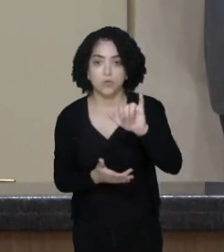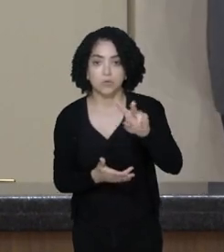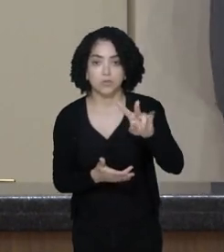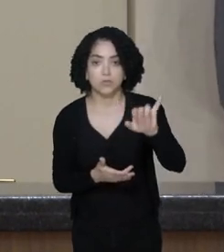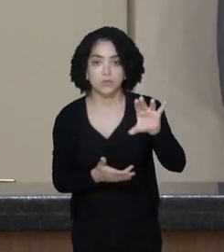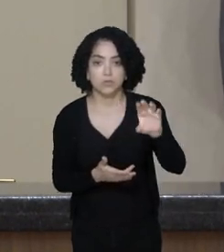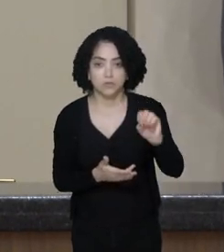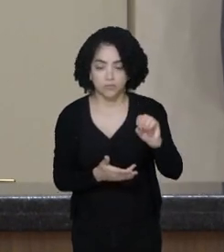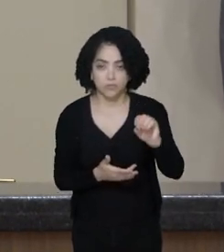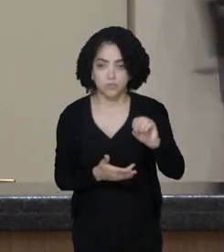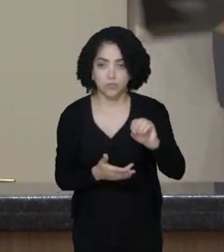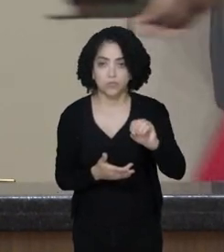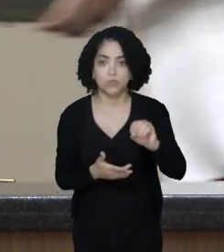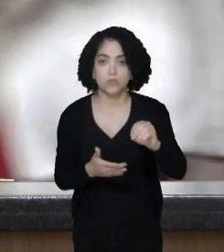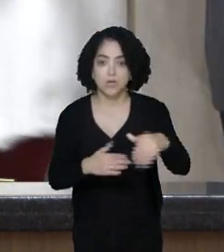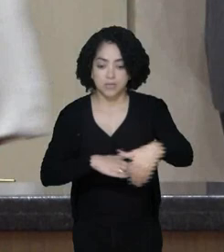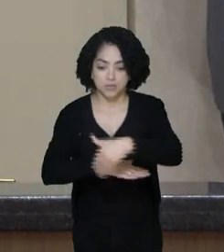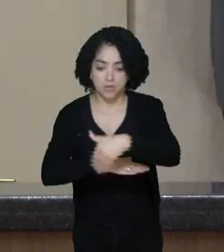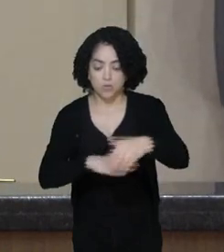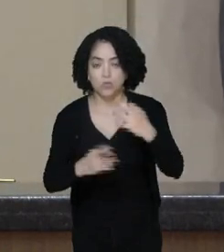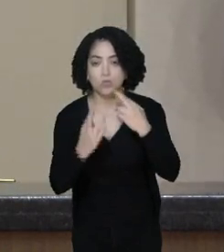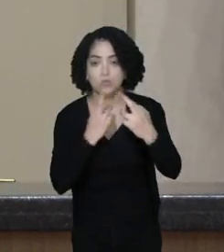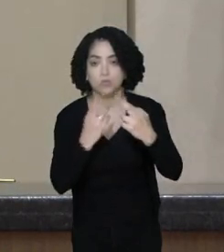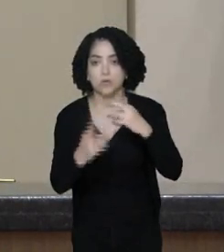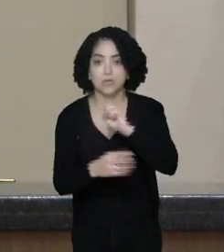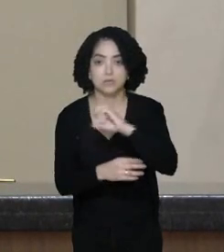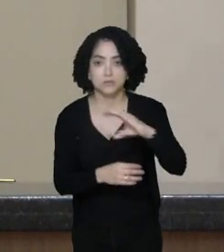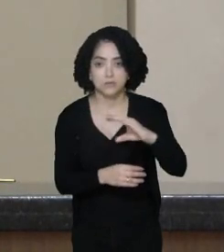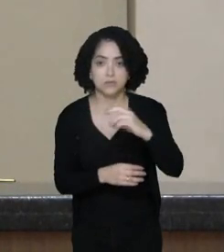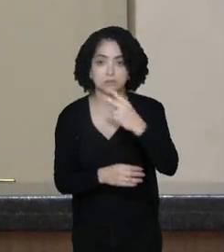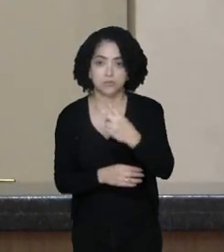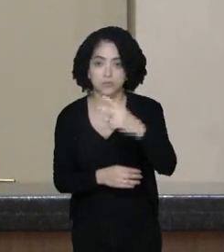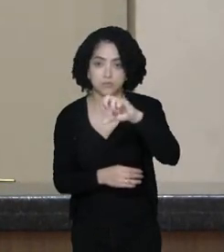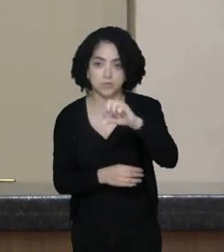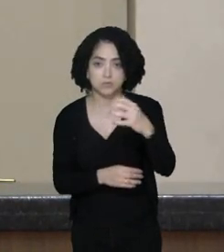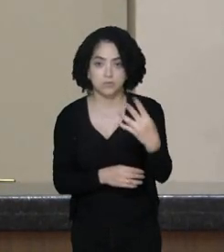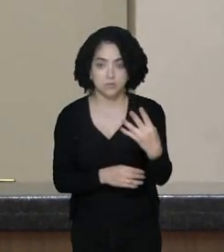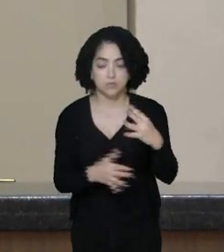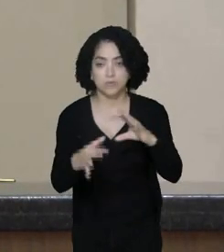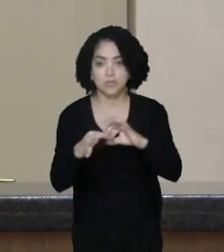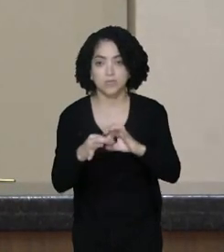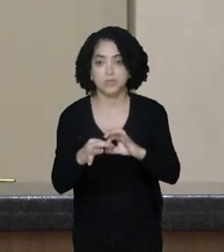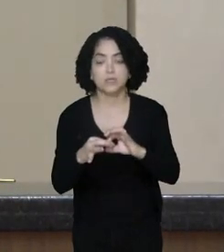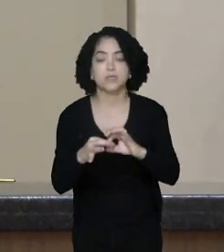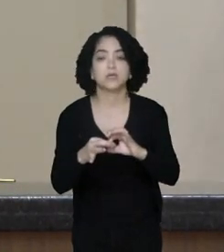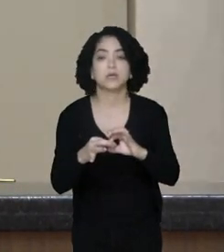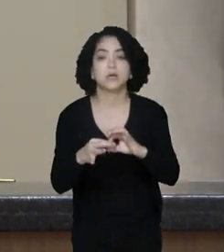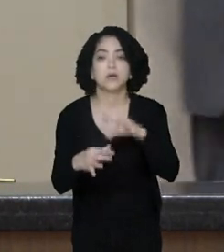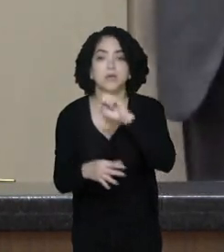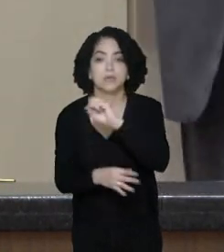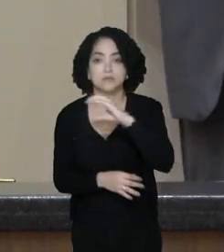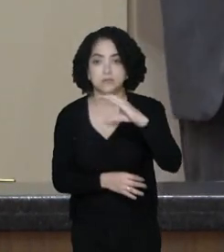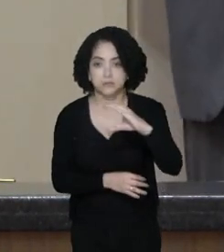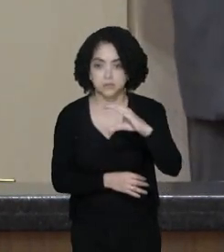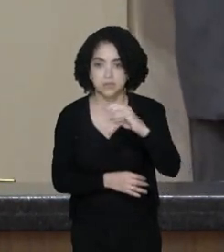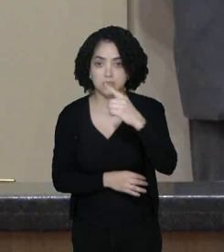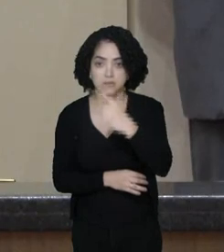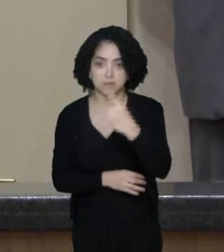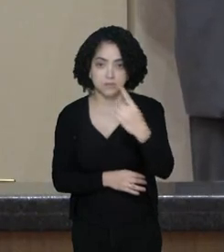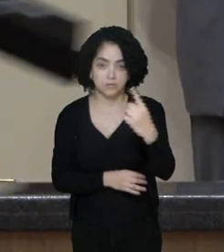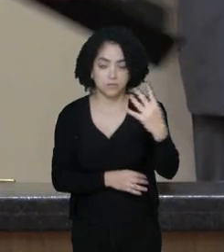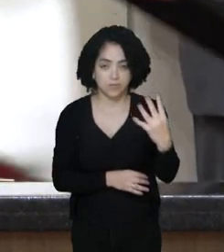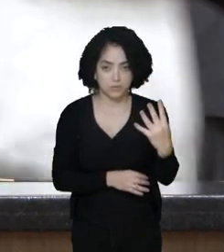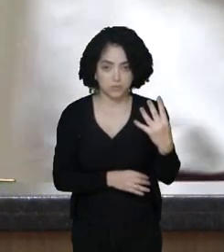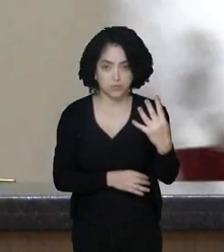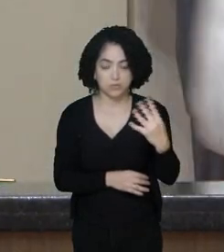planejado da rodovia SC-294, o entroncamento da SC-114 para